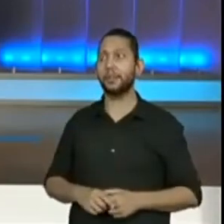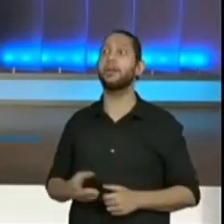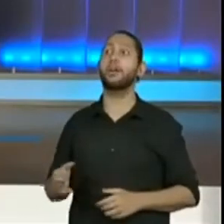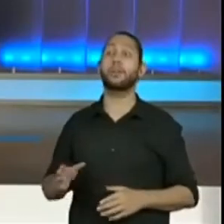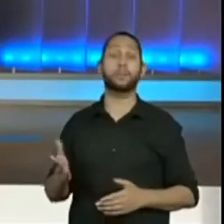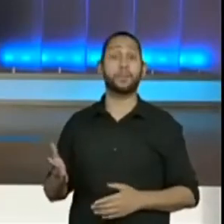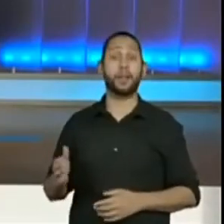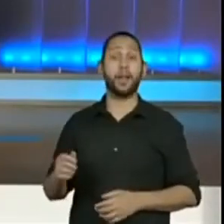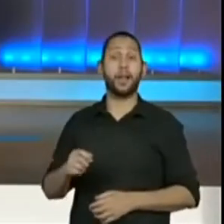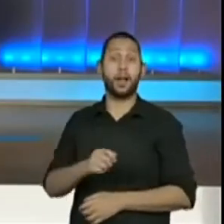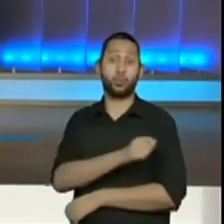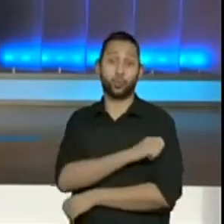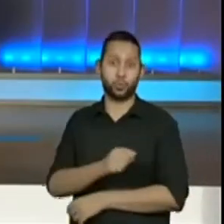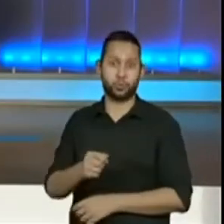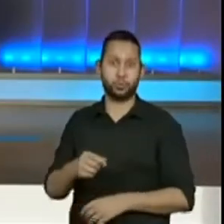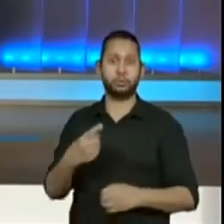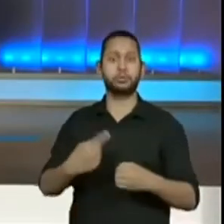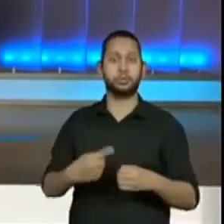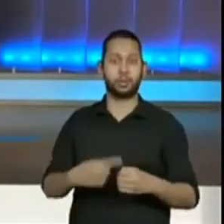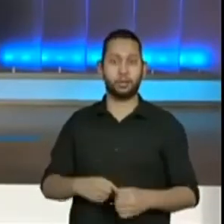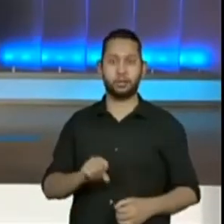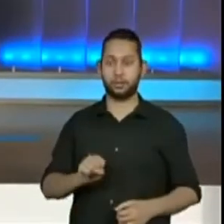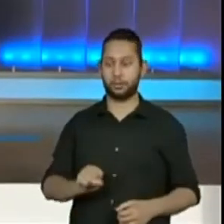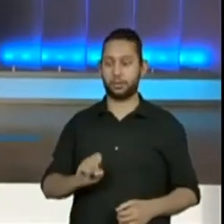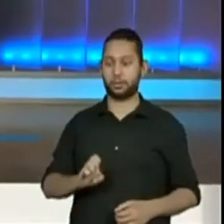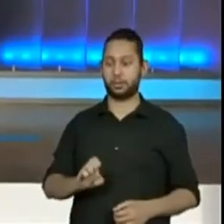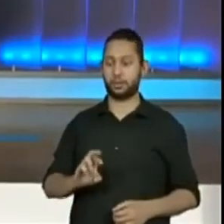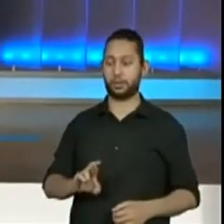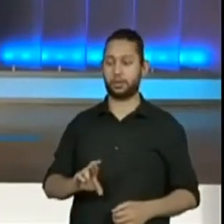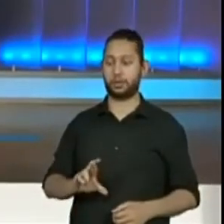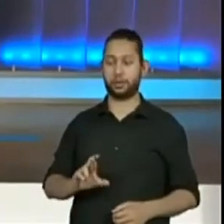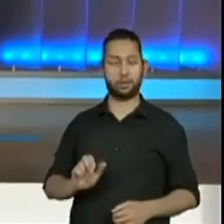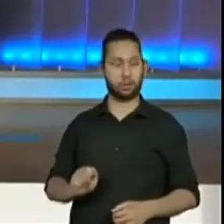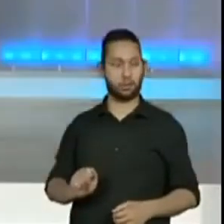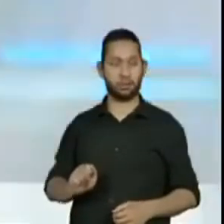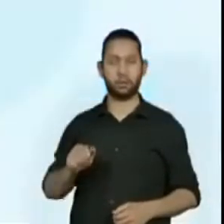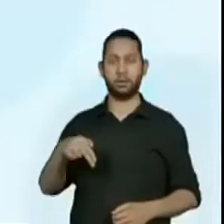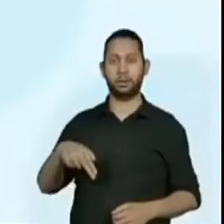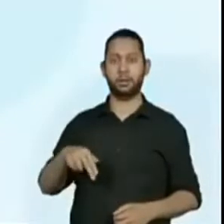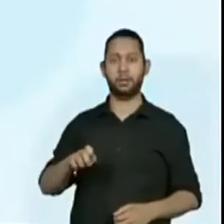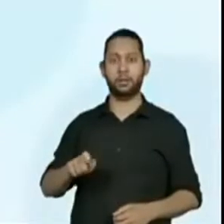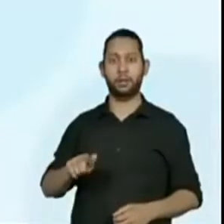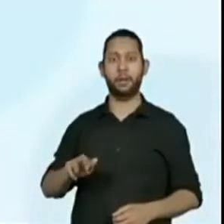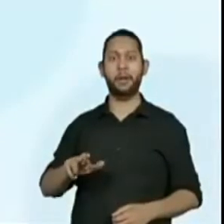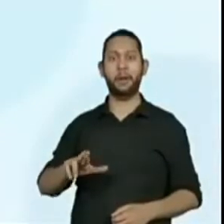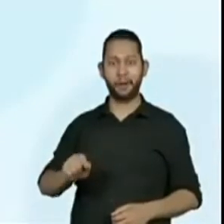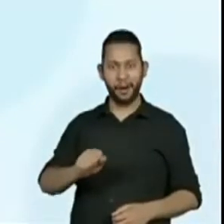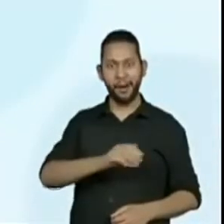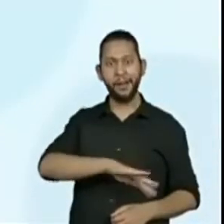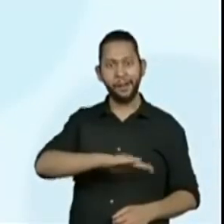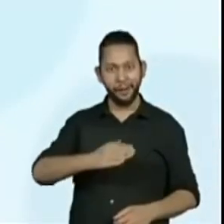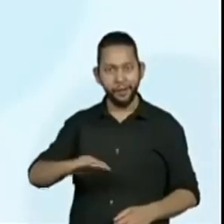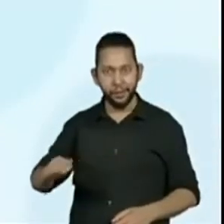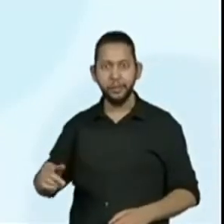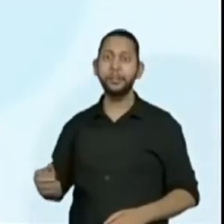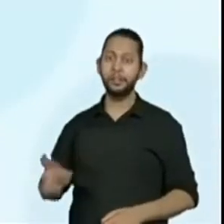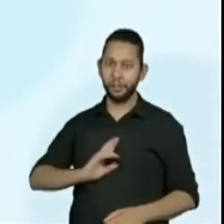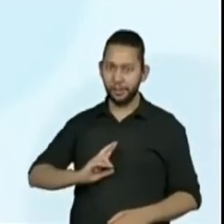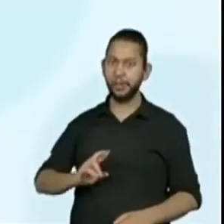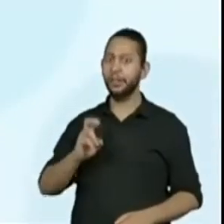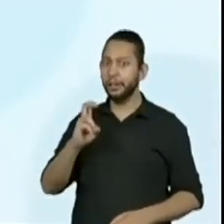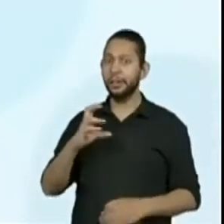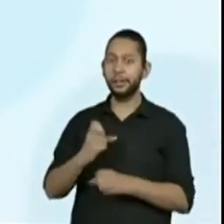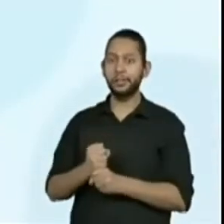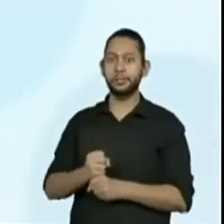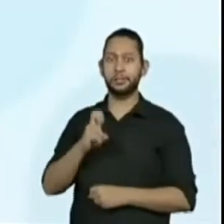5 em 5. Então, essa é a regularidade. Ok? Então, aqui, ó, eu vou colocar só o 5 aqui. Tomara que eu não invada